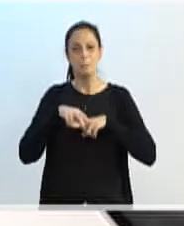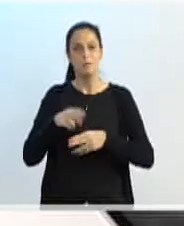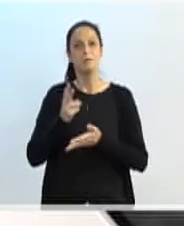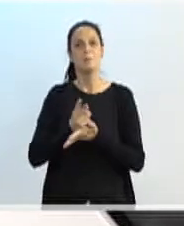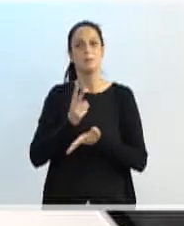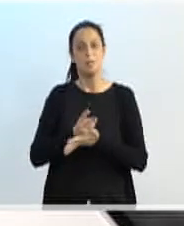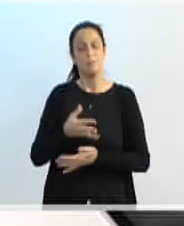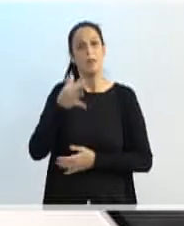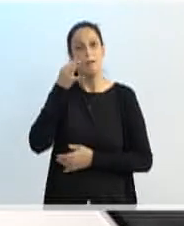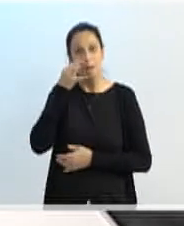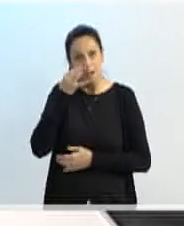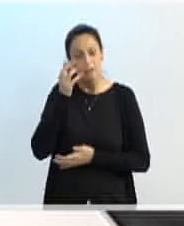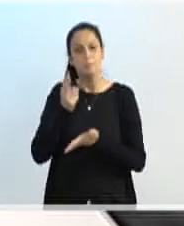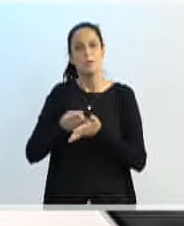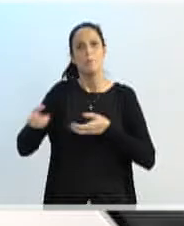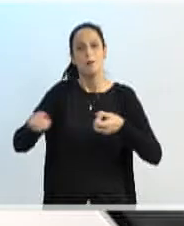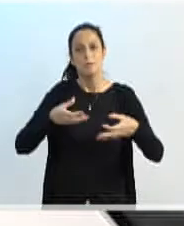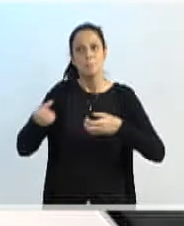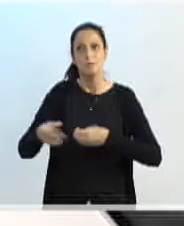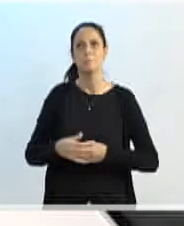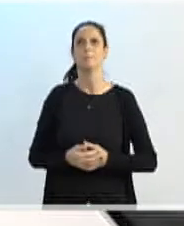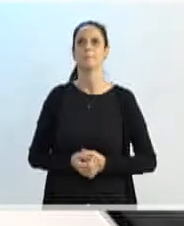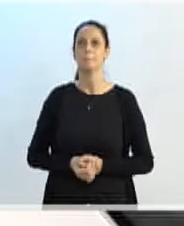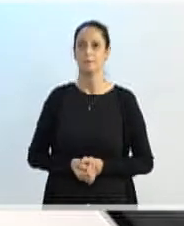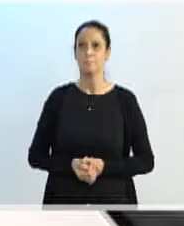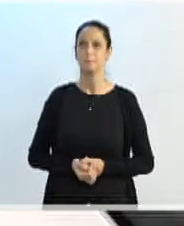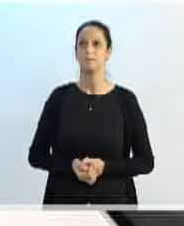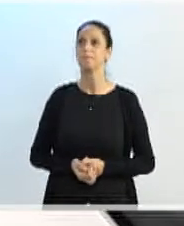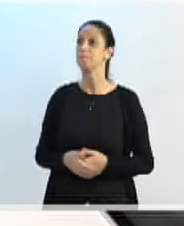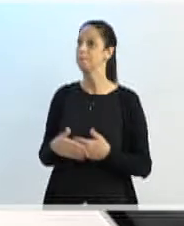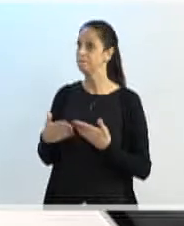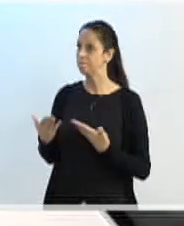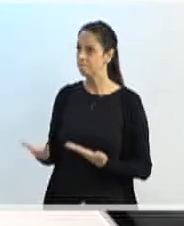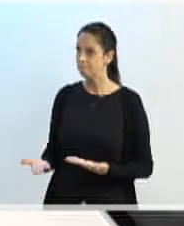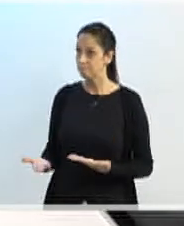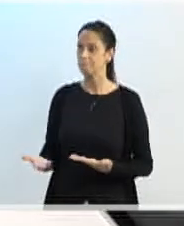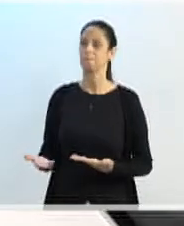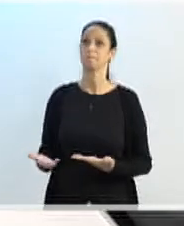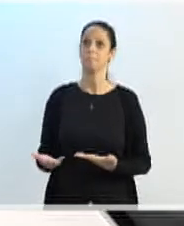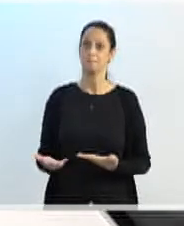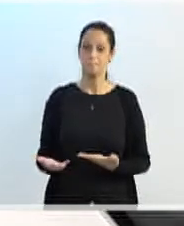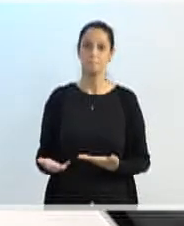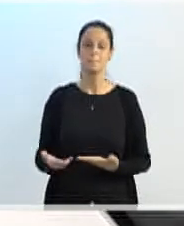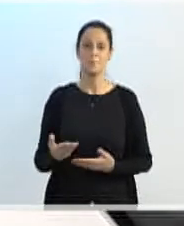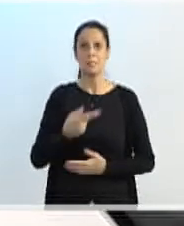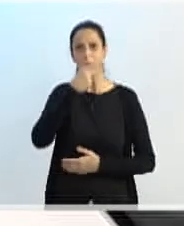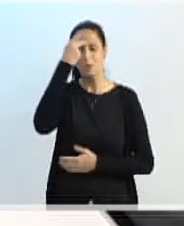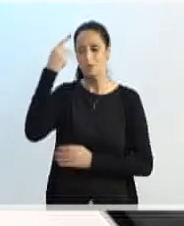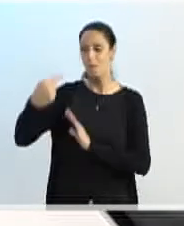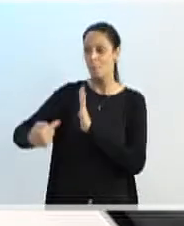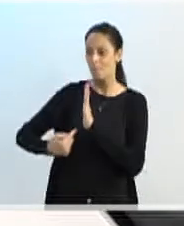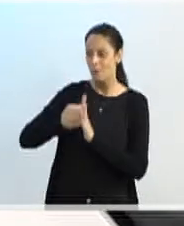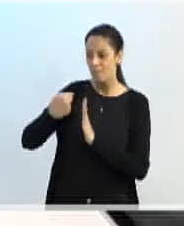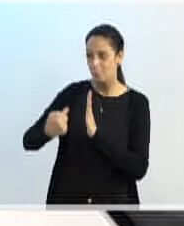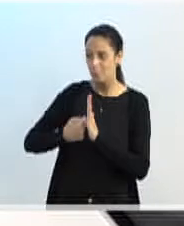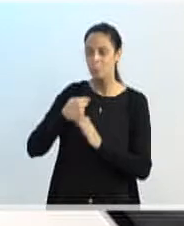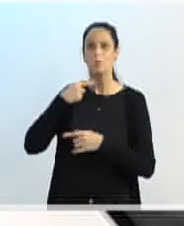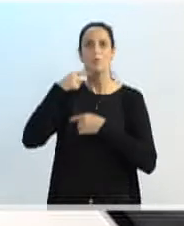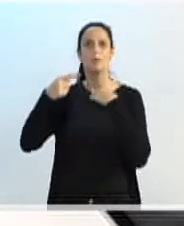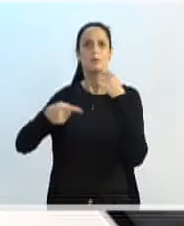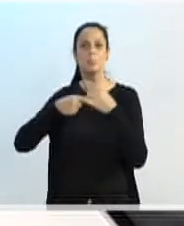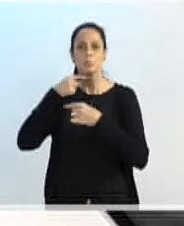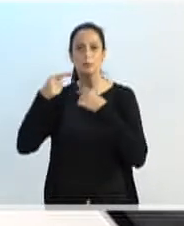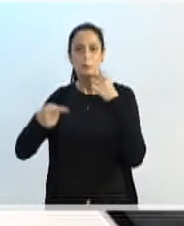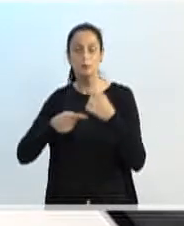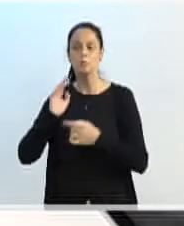real, Exatamente. Exatamente. Então, essas foram algumas das dúvidas que a comunidade tem